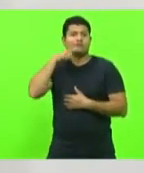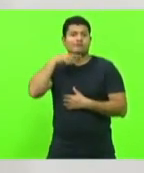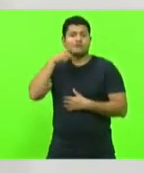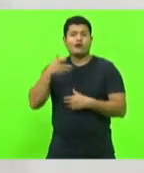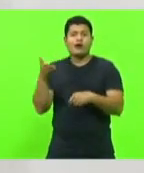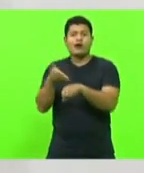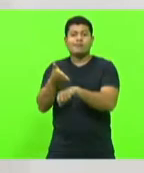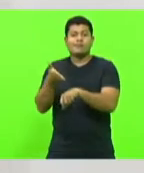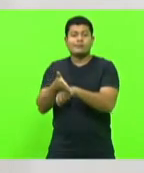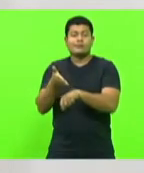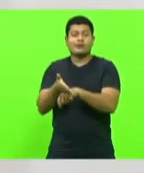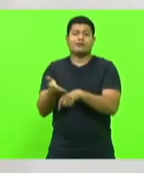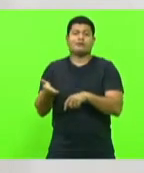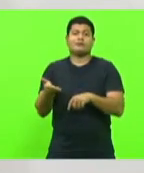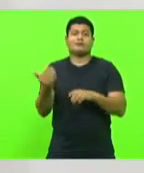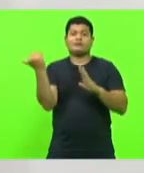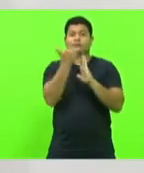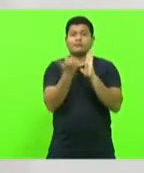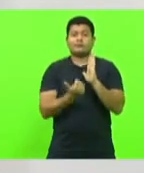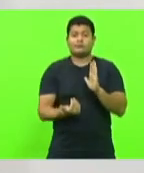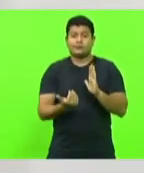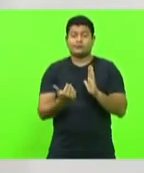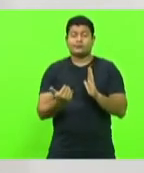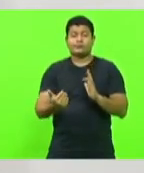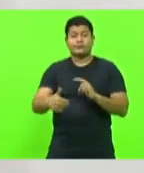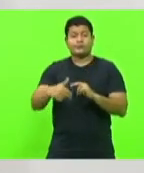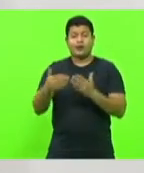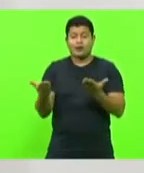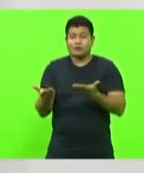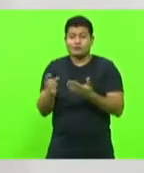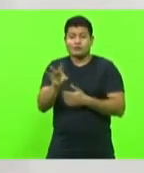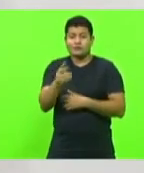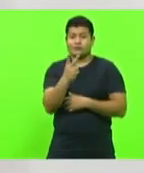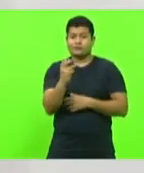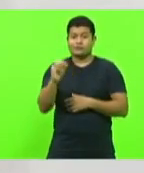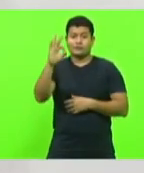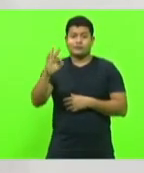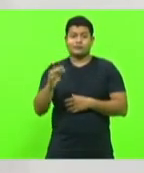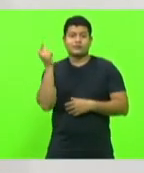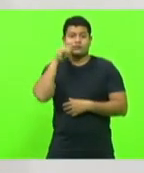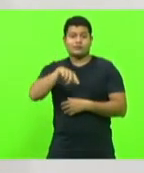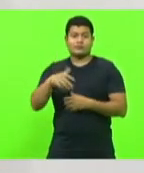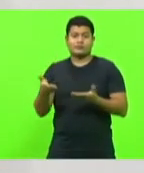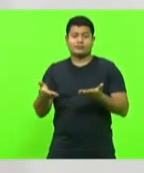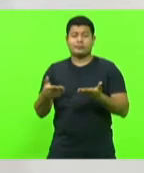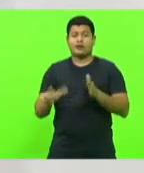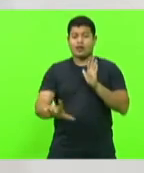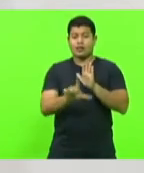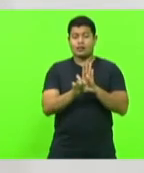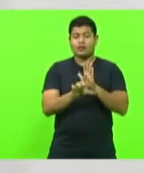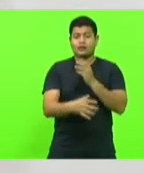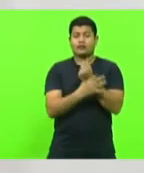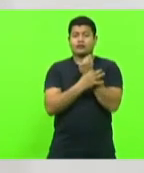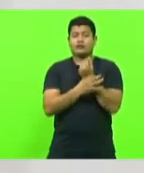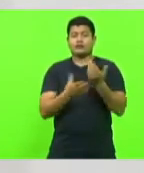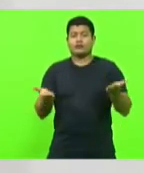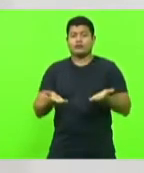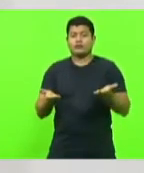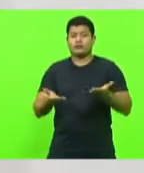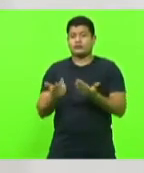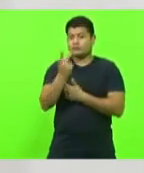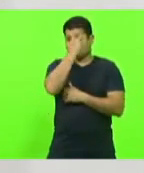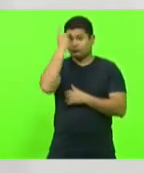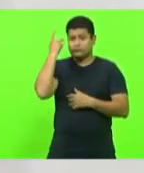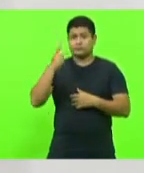atualmente ao programa. Portanto, somente 20%. Essa lei, então, vai garantir que as pessoas que mais